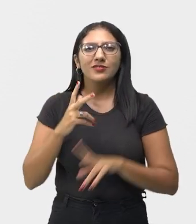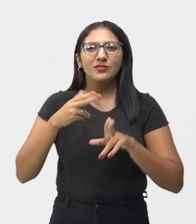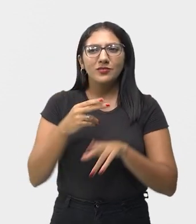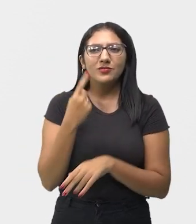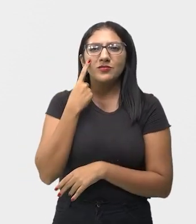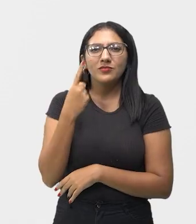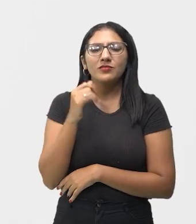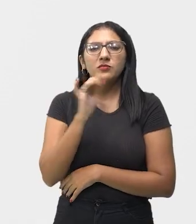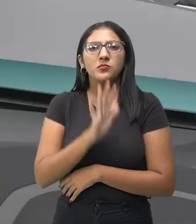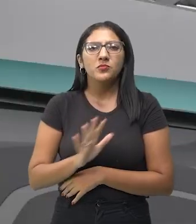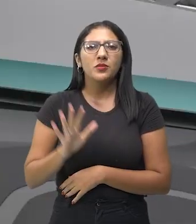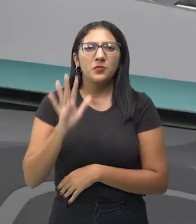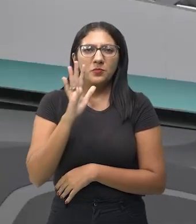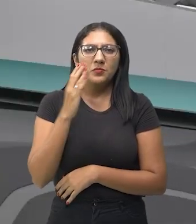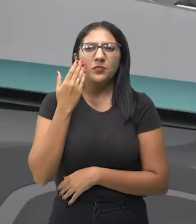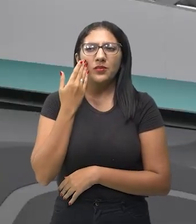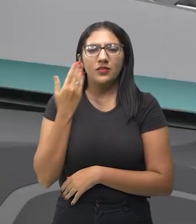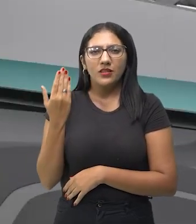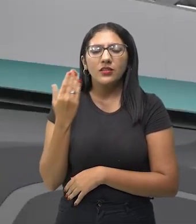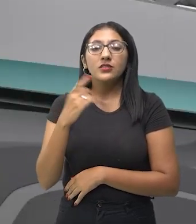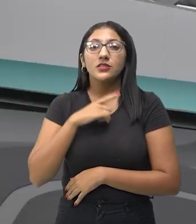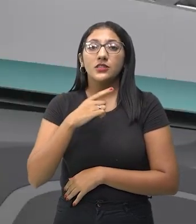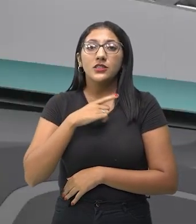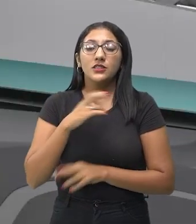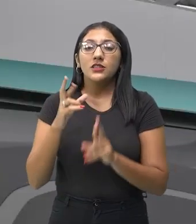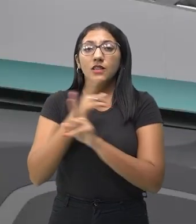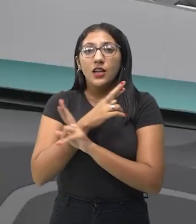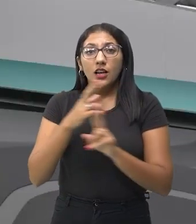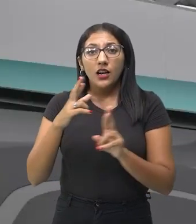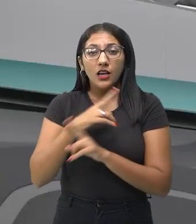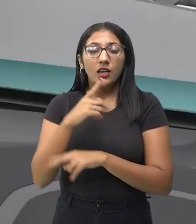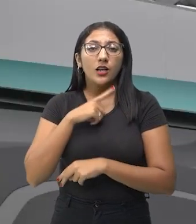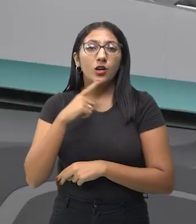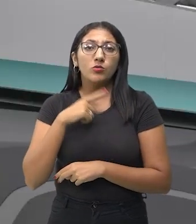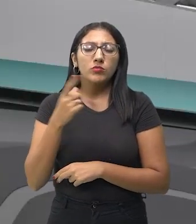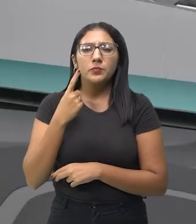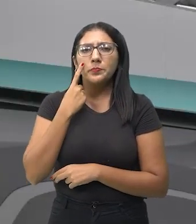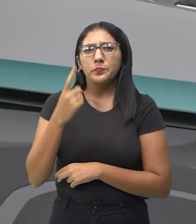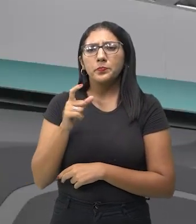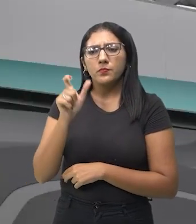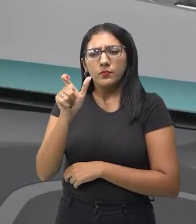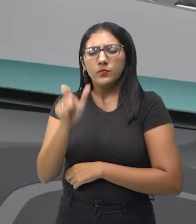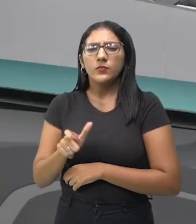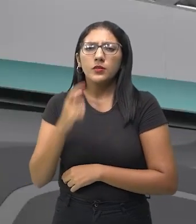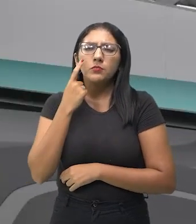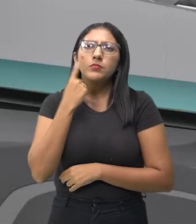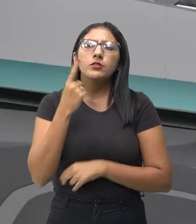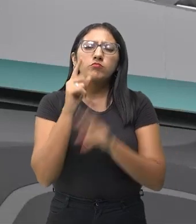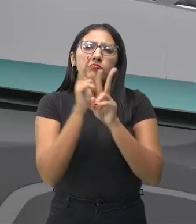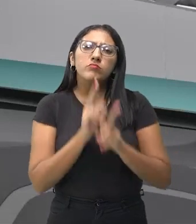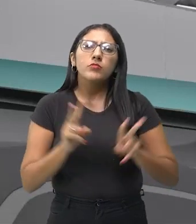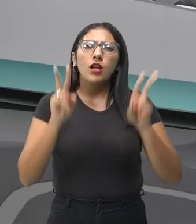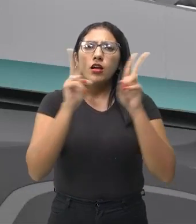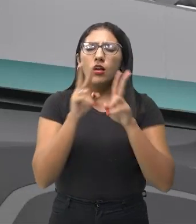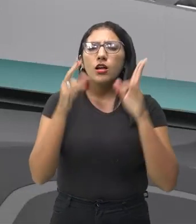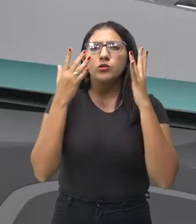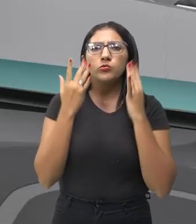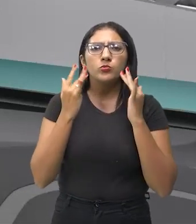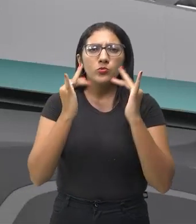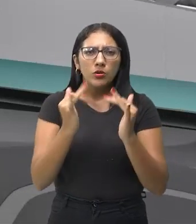trago aqui para vocês uma imagem que vai representar quando o homem observa essa natureza, ele tira,